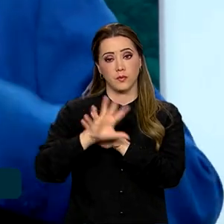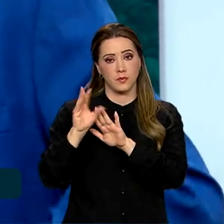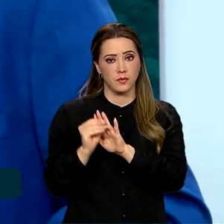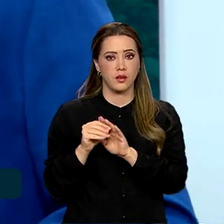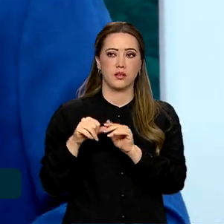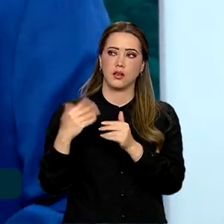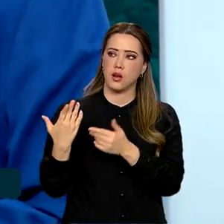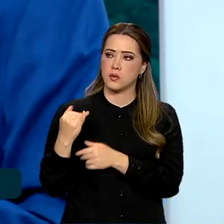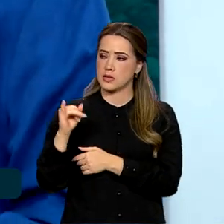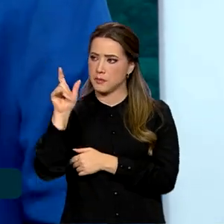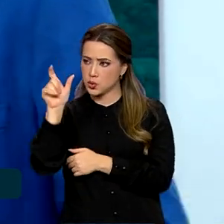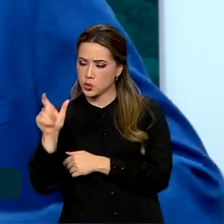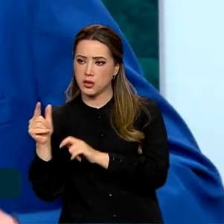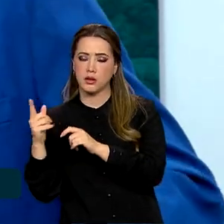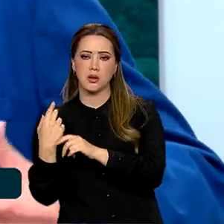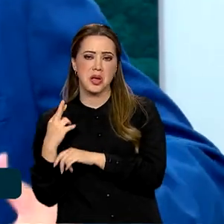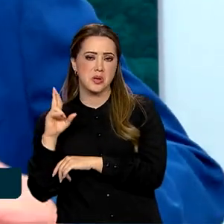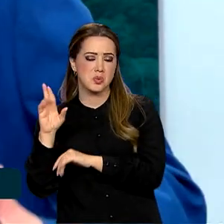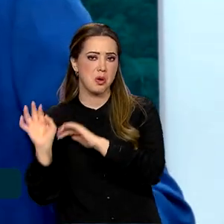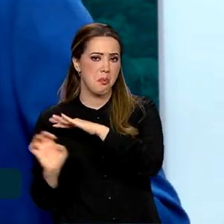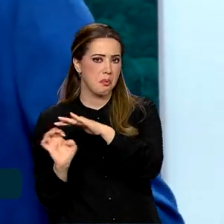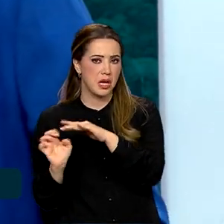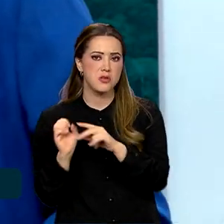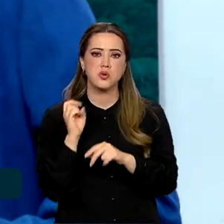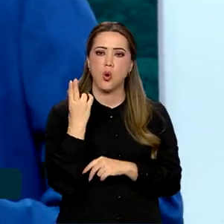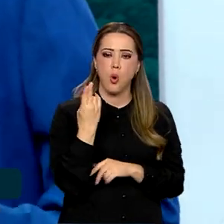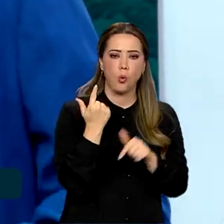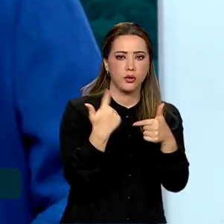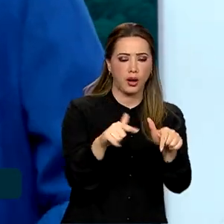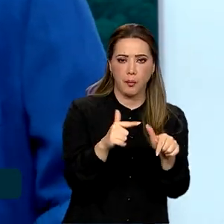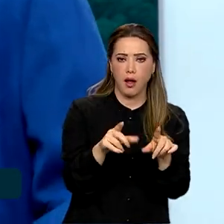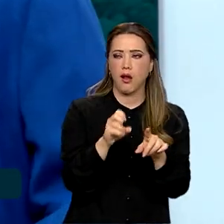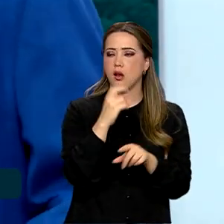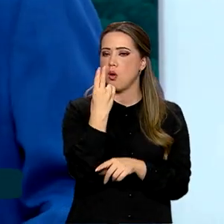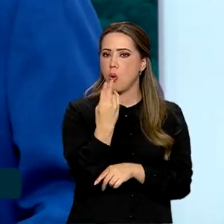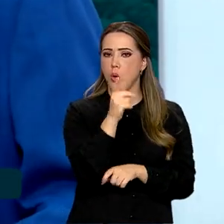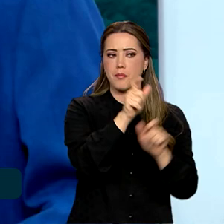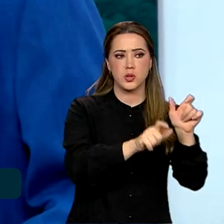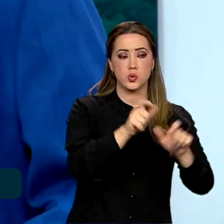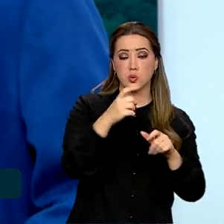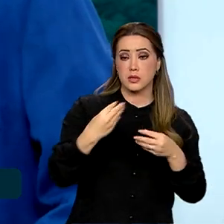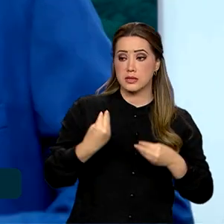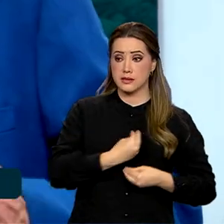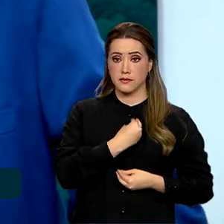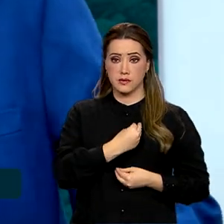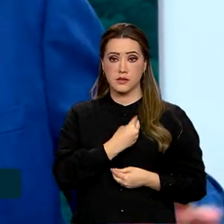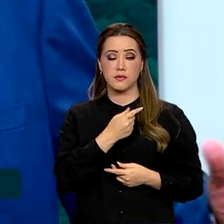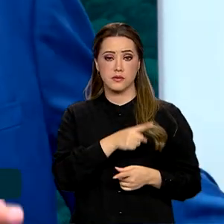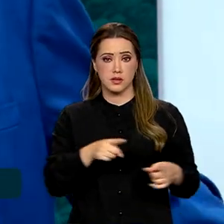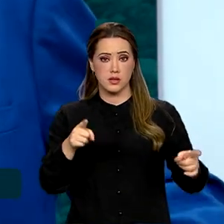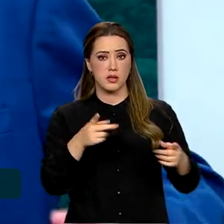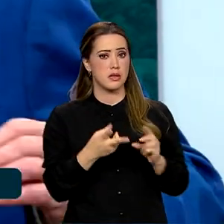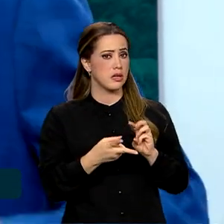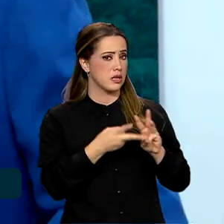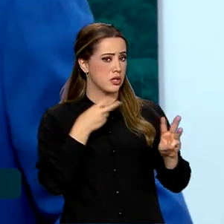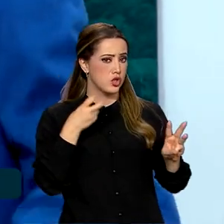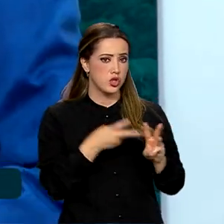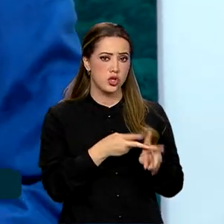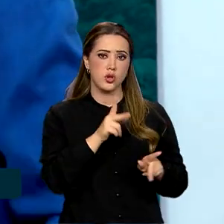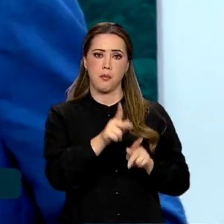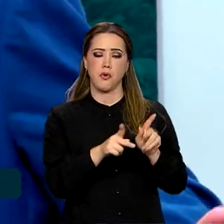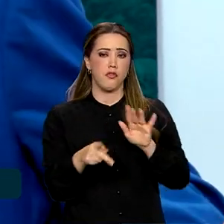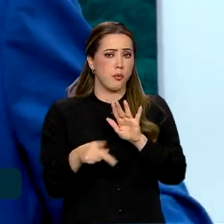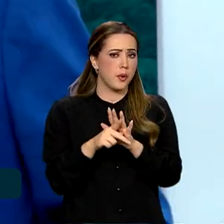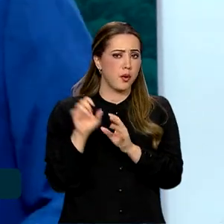empresário, um trabalhador, mas principalmente aquelas pessoas que mais precisam, indígenas, povos da floresta,